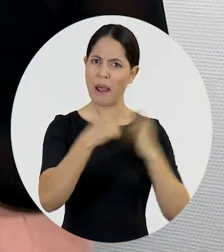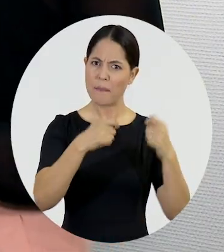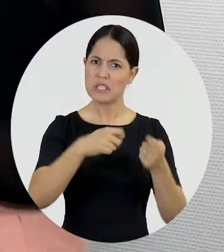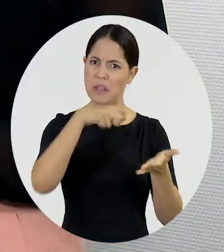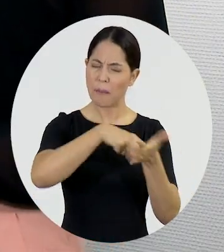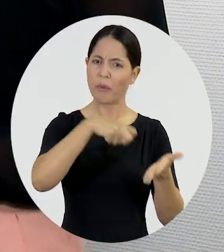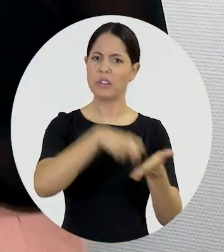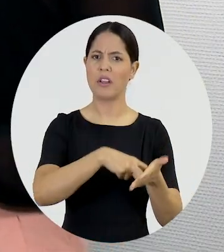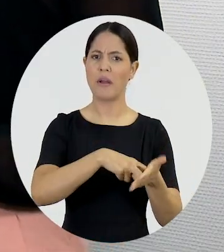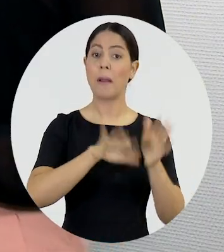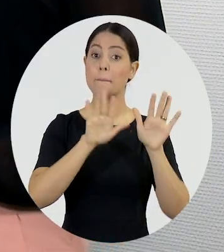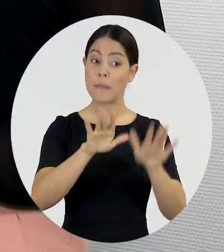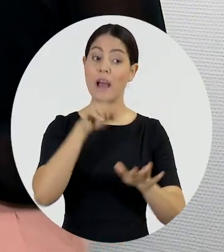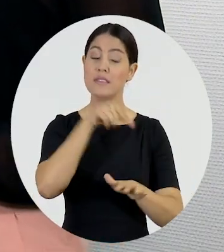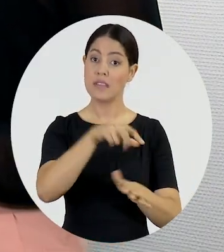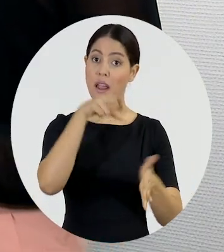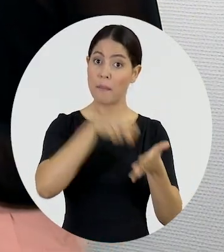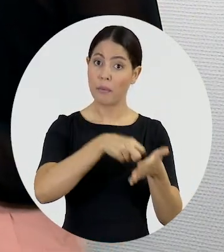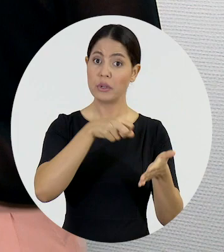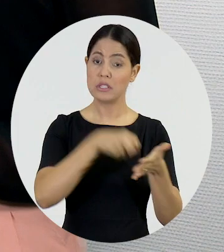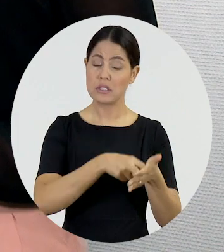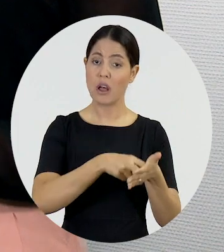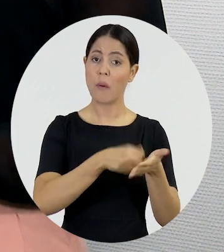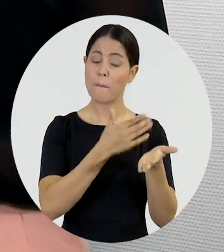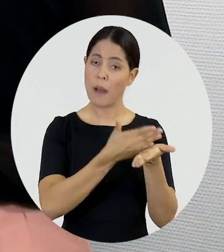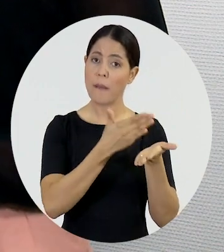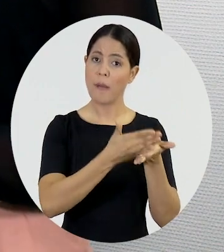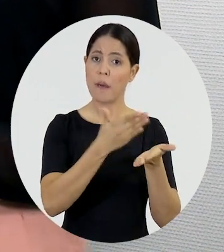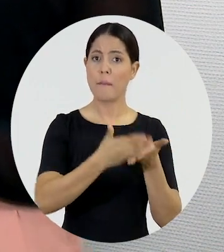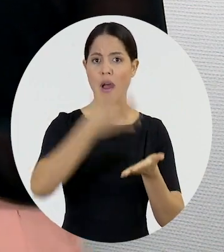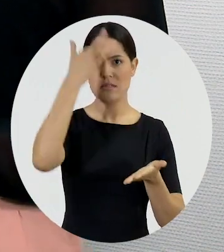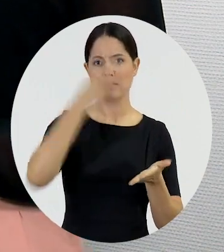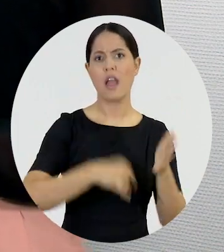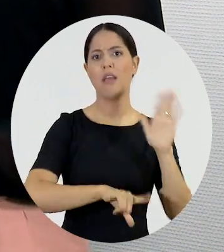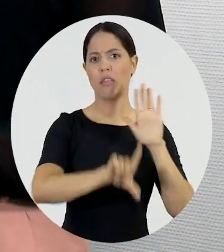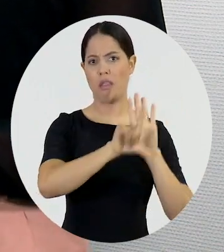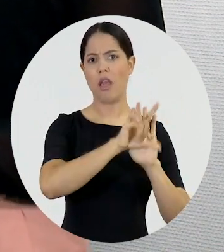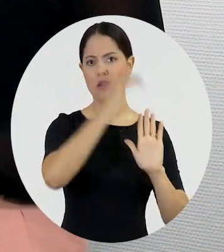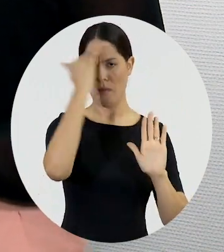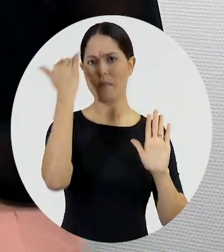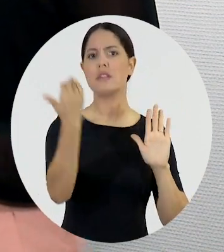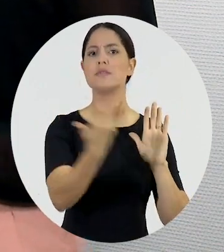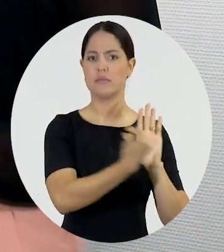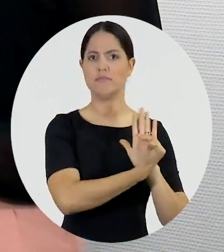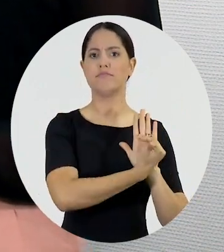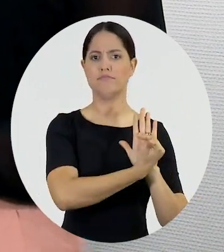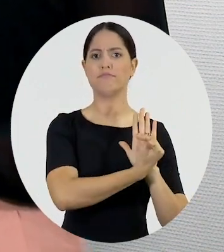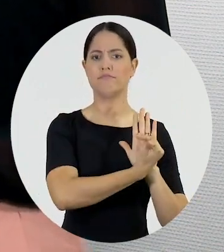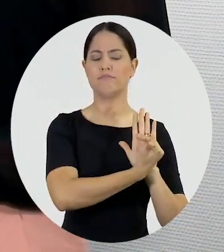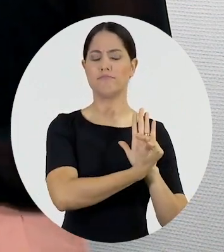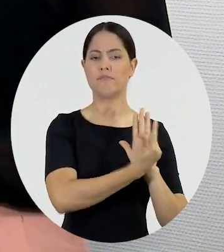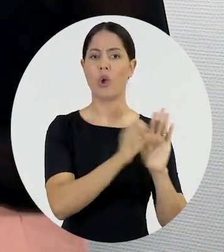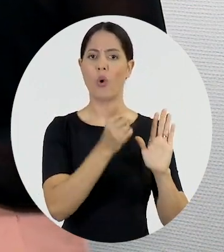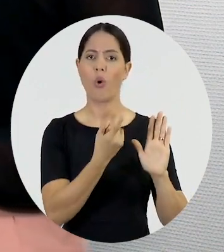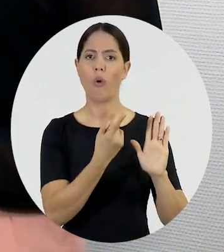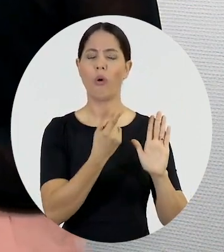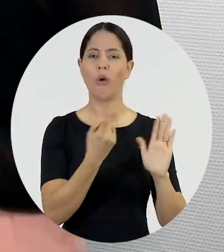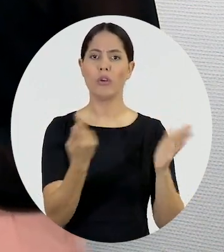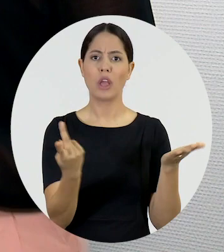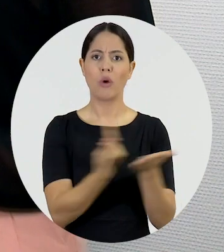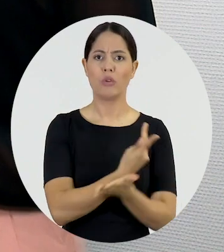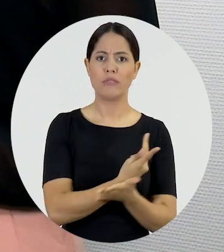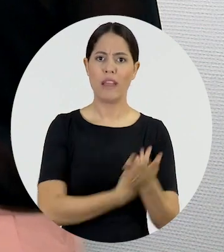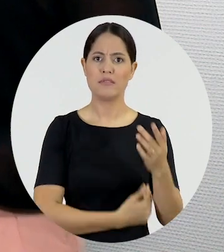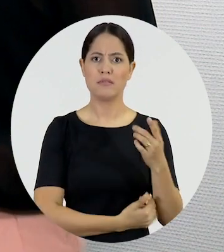Claro! Agora, que sejam punidas dentro do devido processo legal, na forma do que a lei preconiza. Ou é isso, ou é a